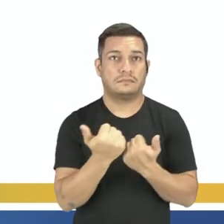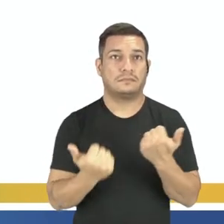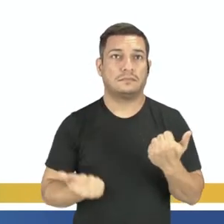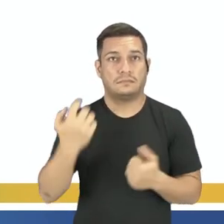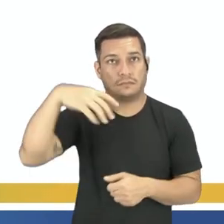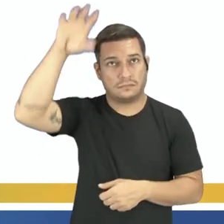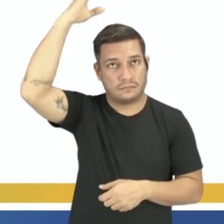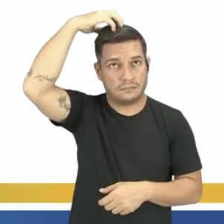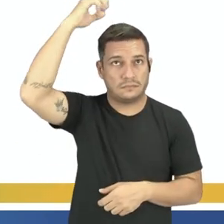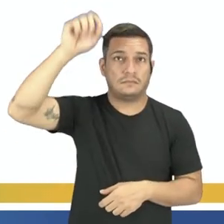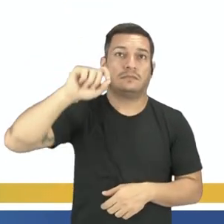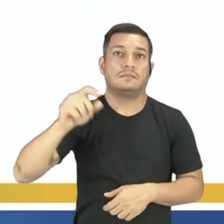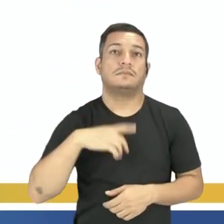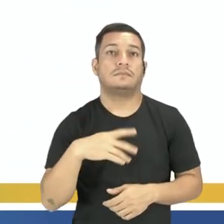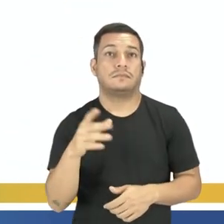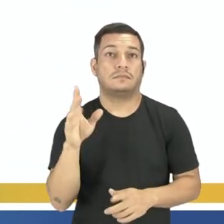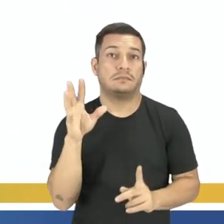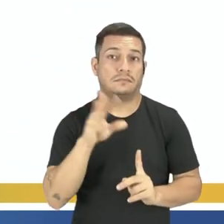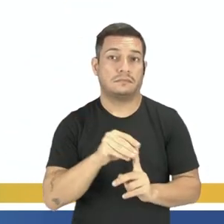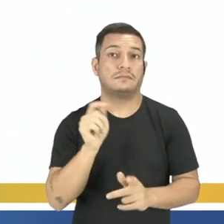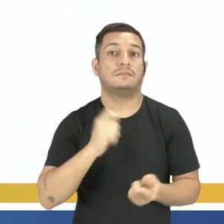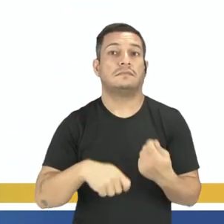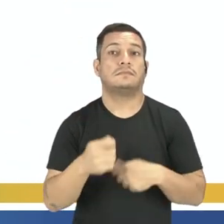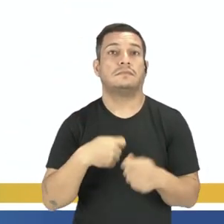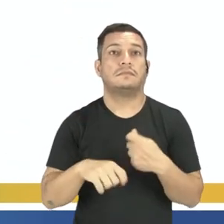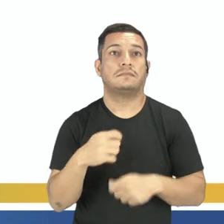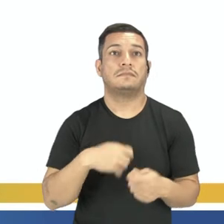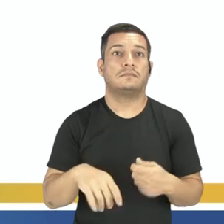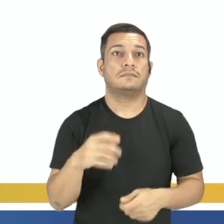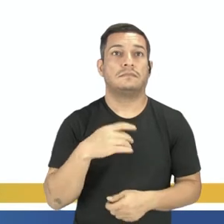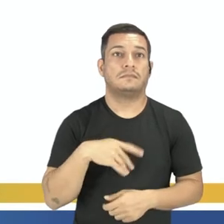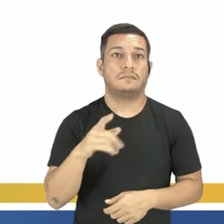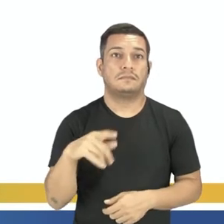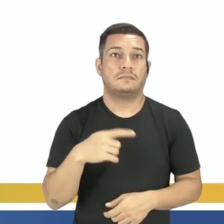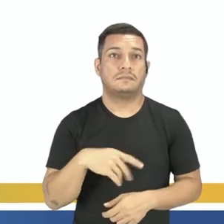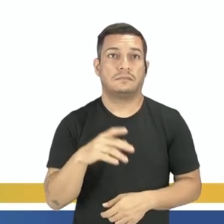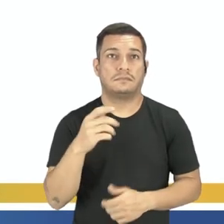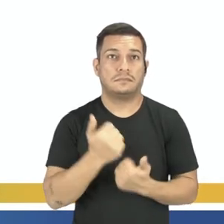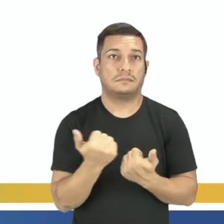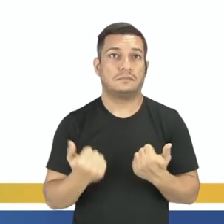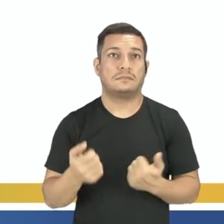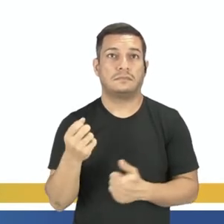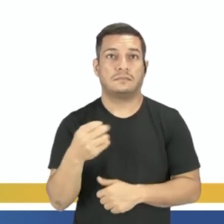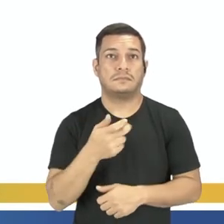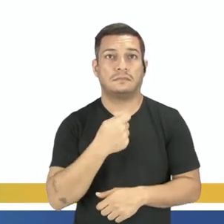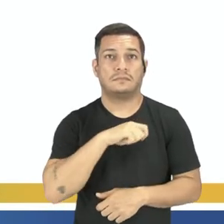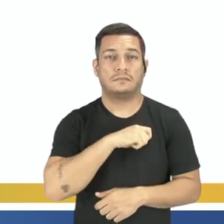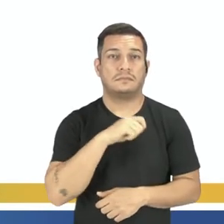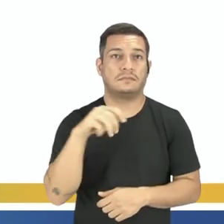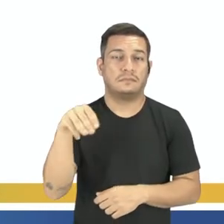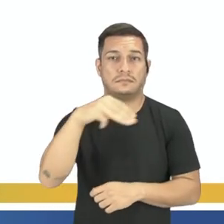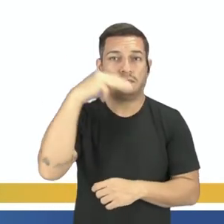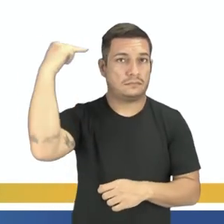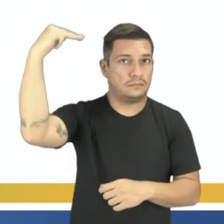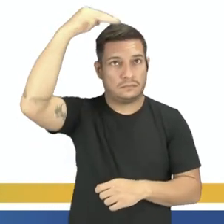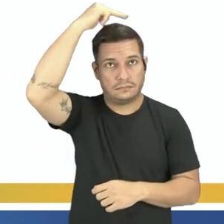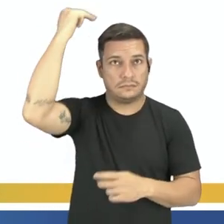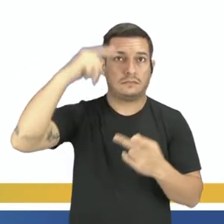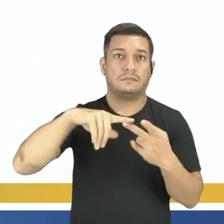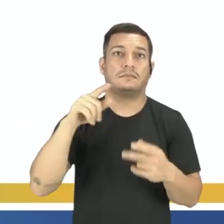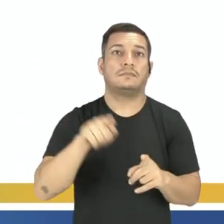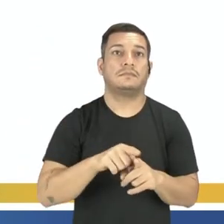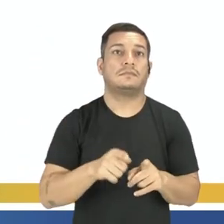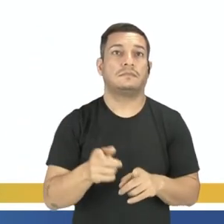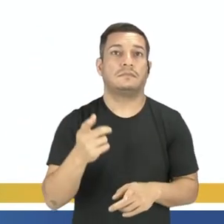administrativas. Fiza bem isso aí. Vicerreino Nova Espanha, atual México. Vicerreino Nova Granada, atual Colômbia Equador.